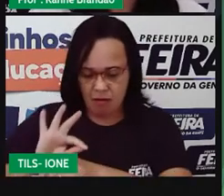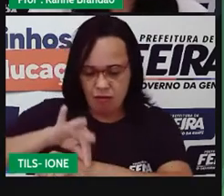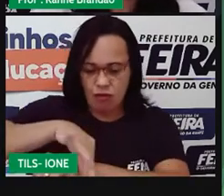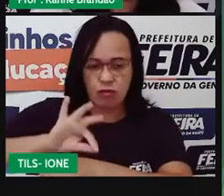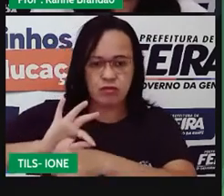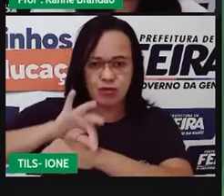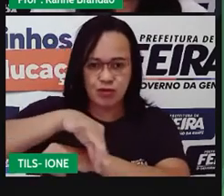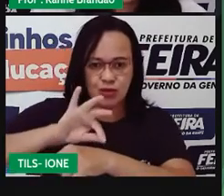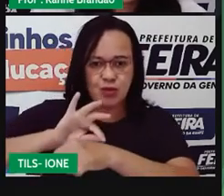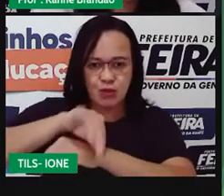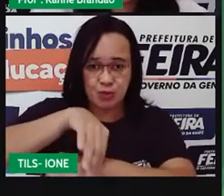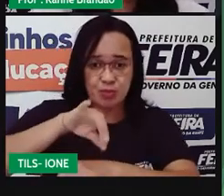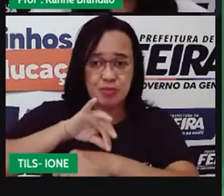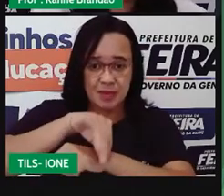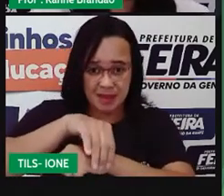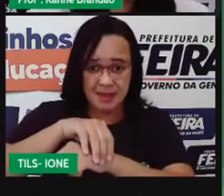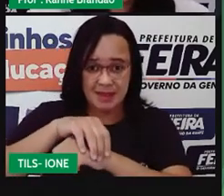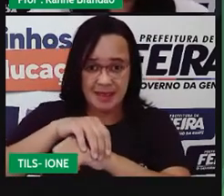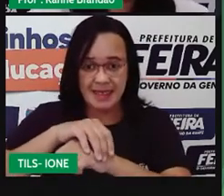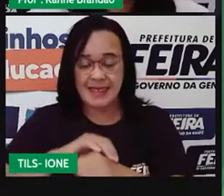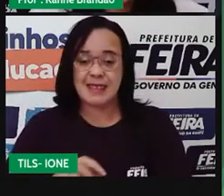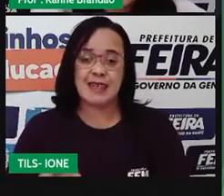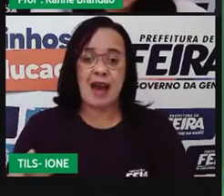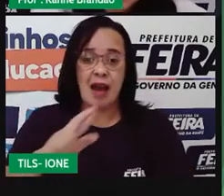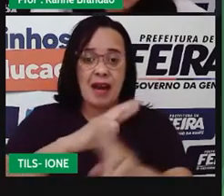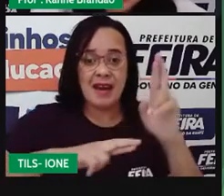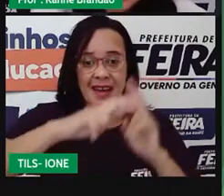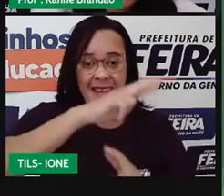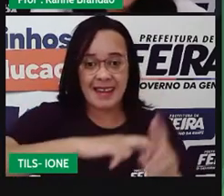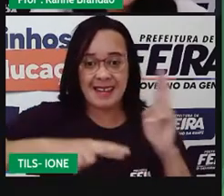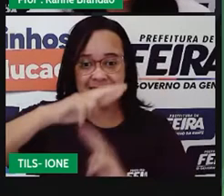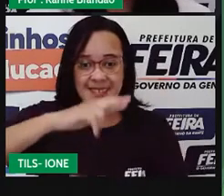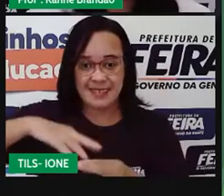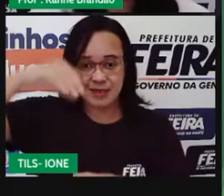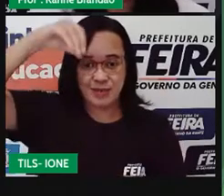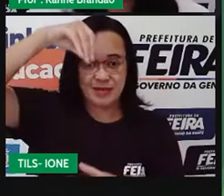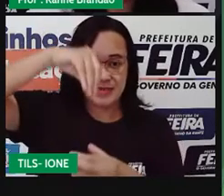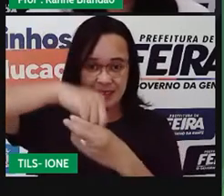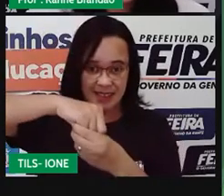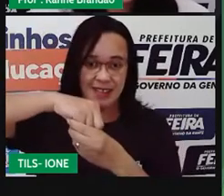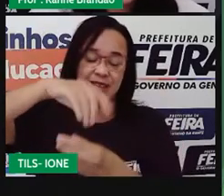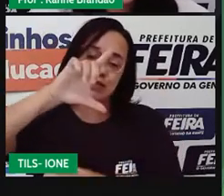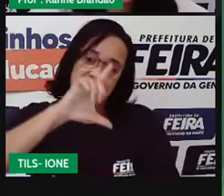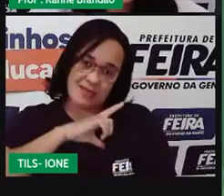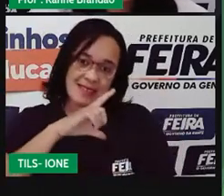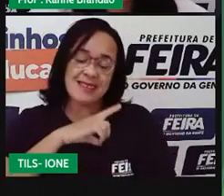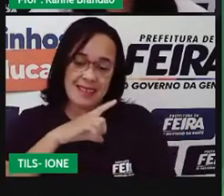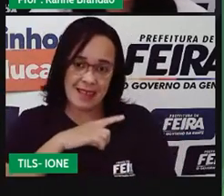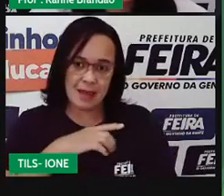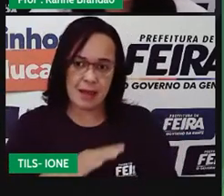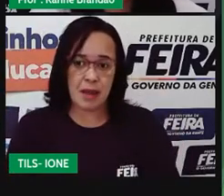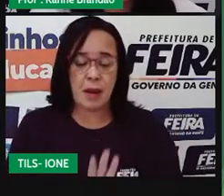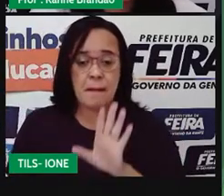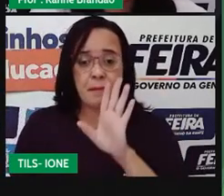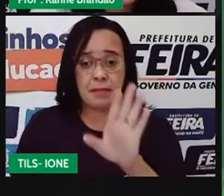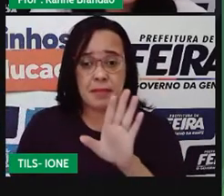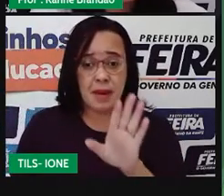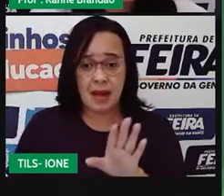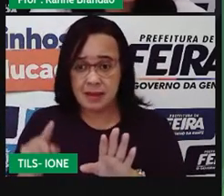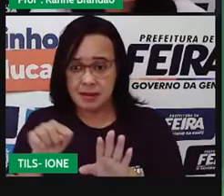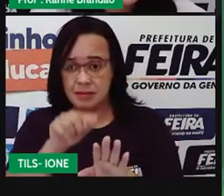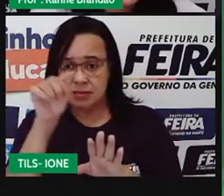intra-específica. Porque é dentro da mesma espécie. Já quando a gente pensa nas relações entre